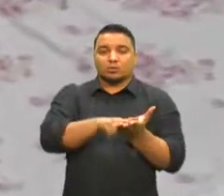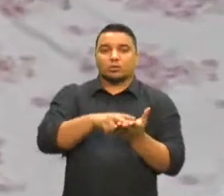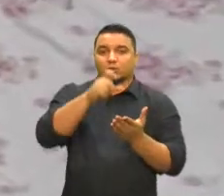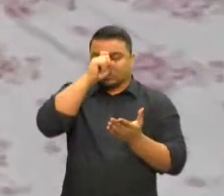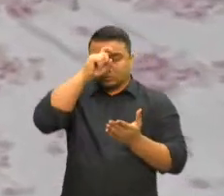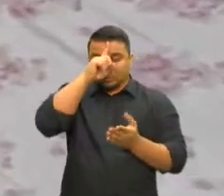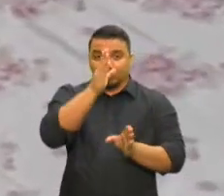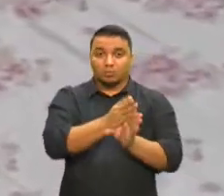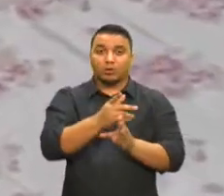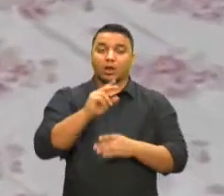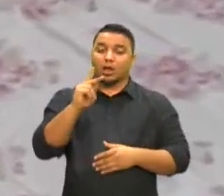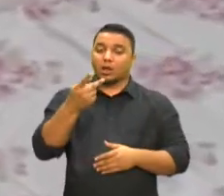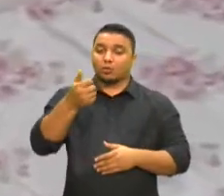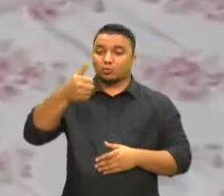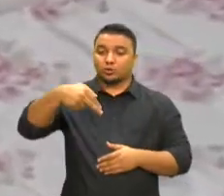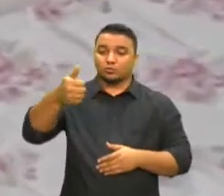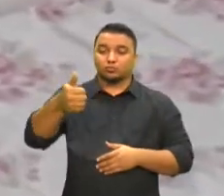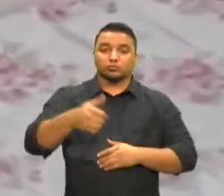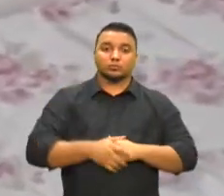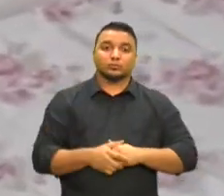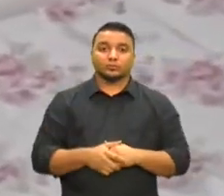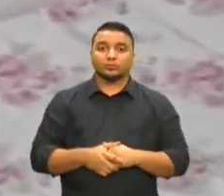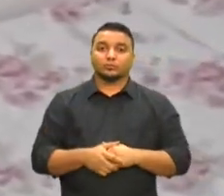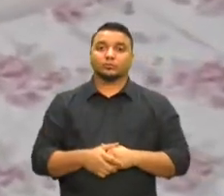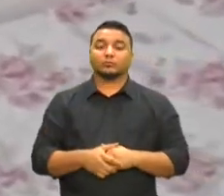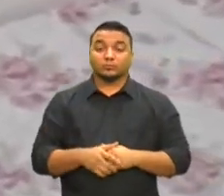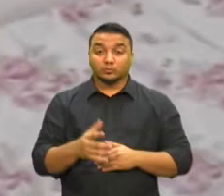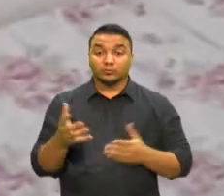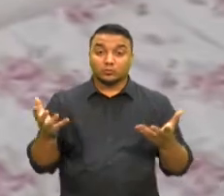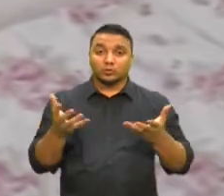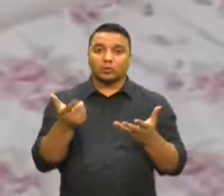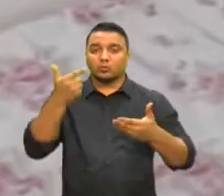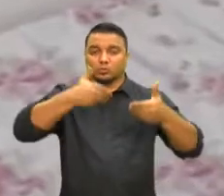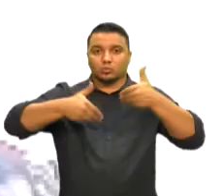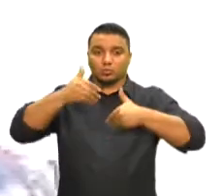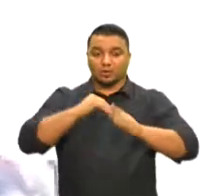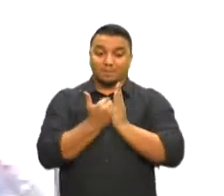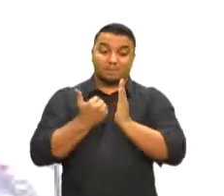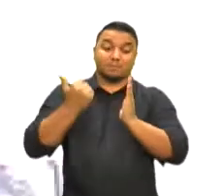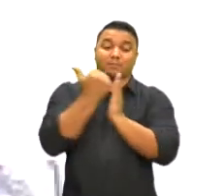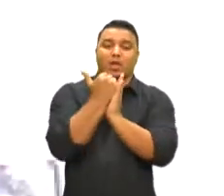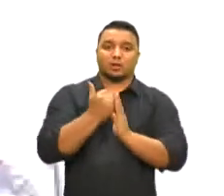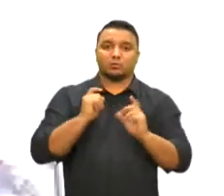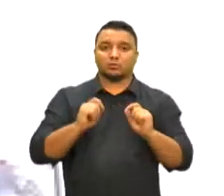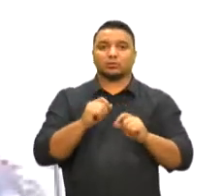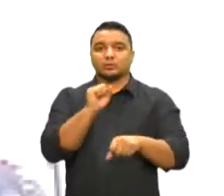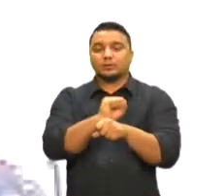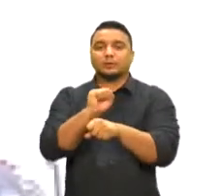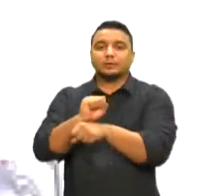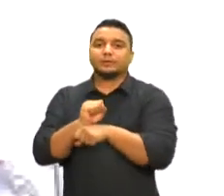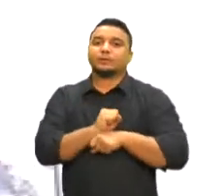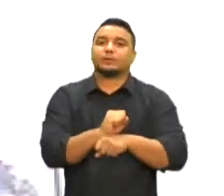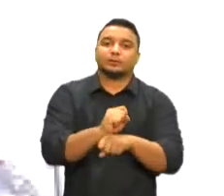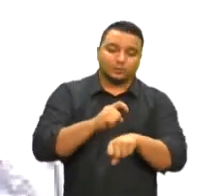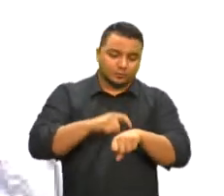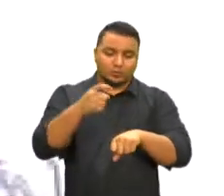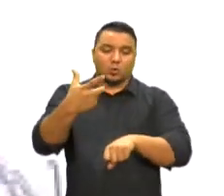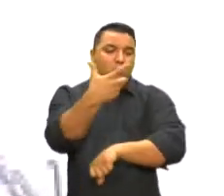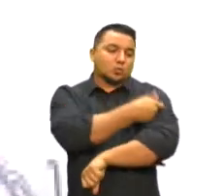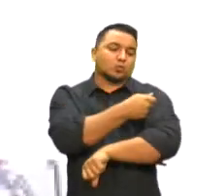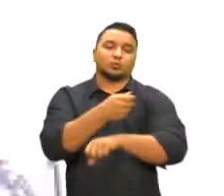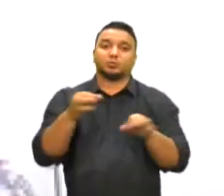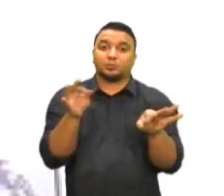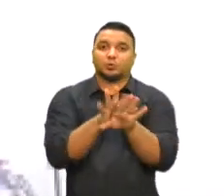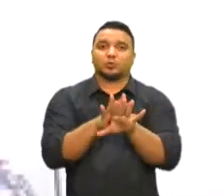por causa do vírus H1N1. Hoje, mais cautelosa ainda com a saúde da filha, aguarda ansiosa pela imunização da menina